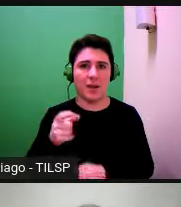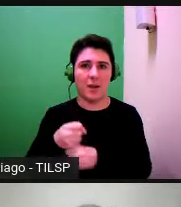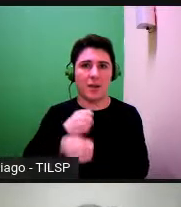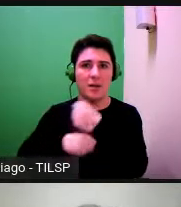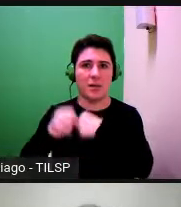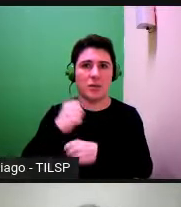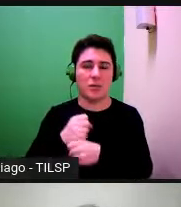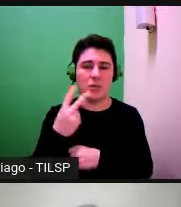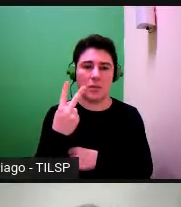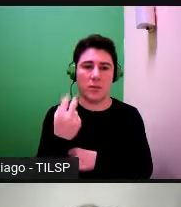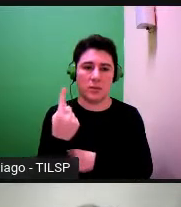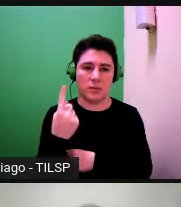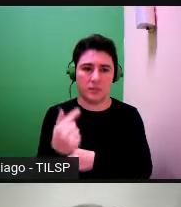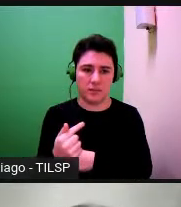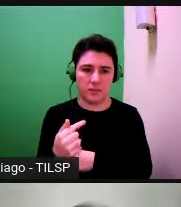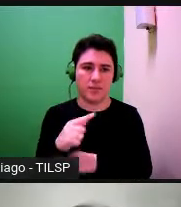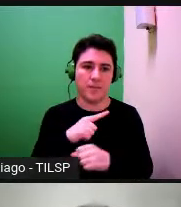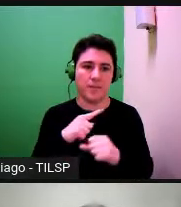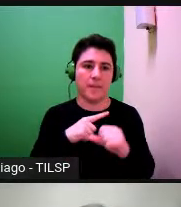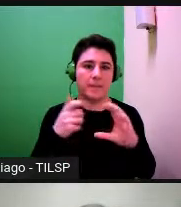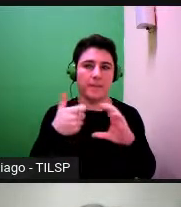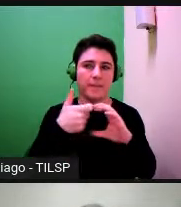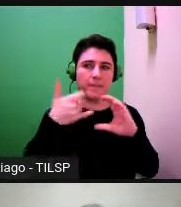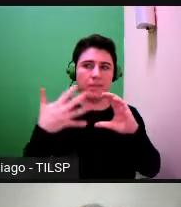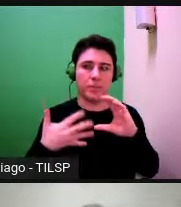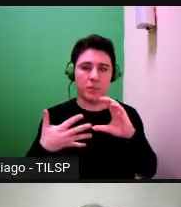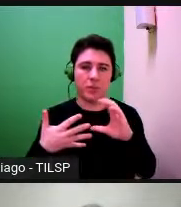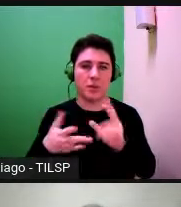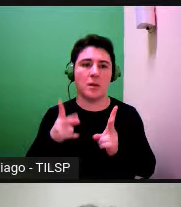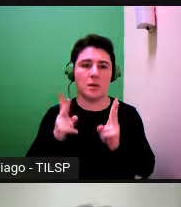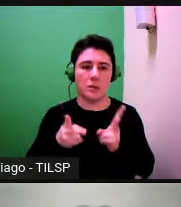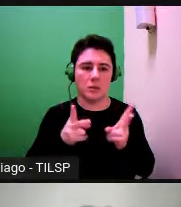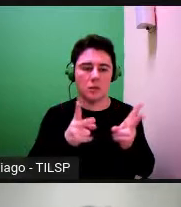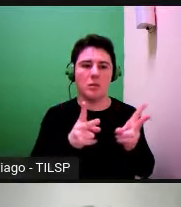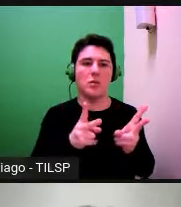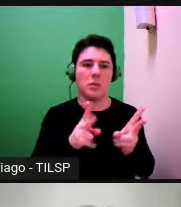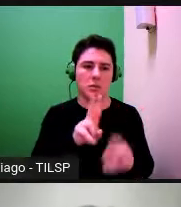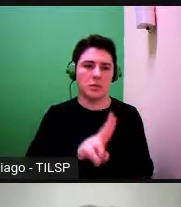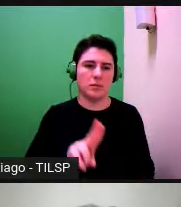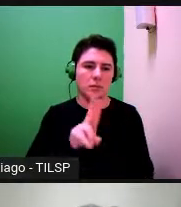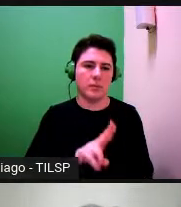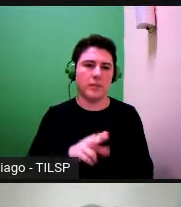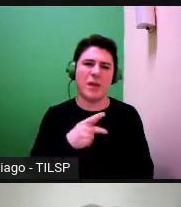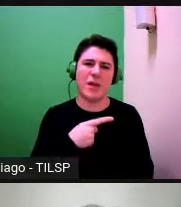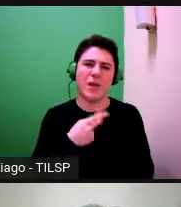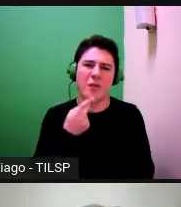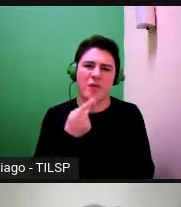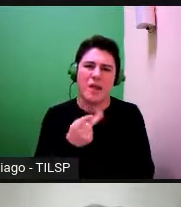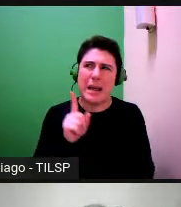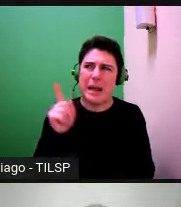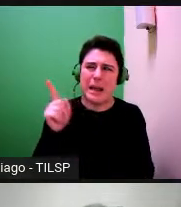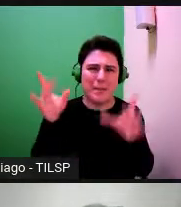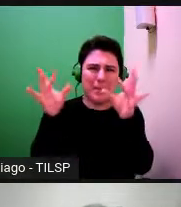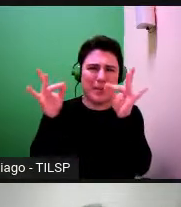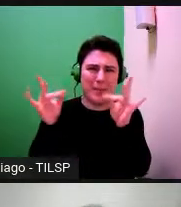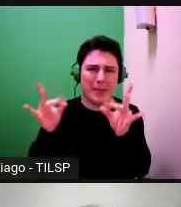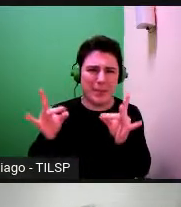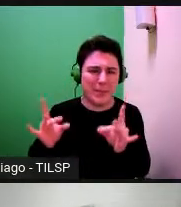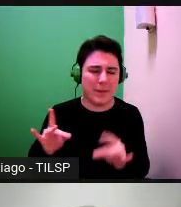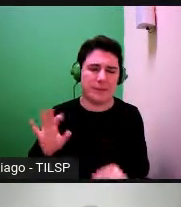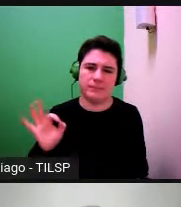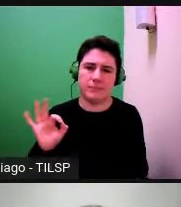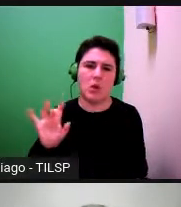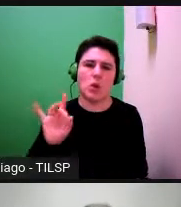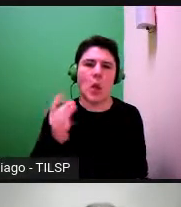características continuam válidas temos eu não vou falar de todas vou aqui só sublinhar alguns